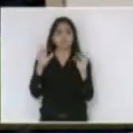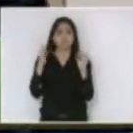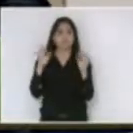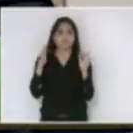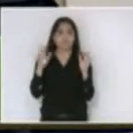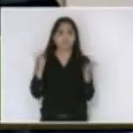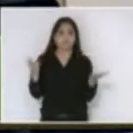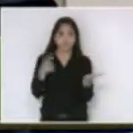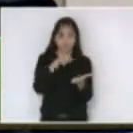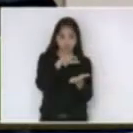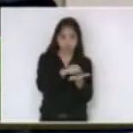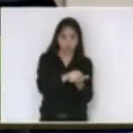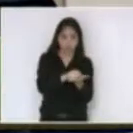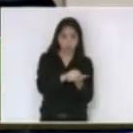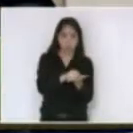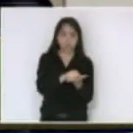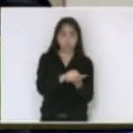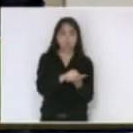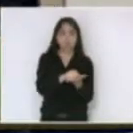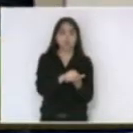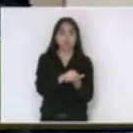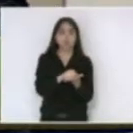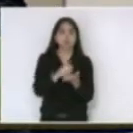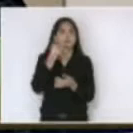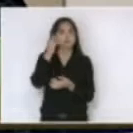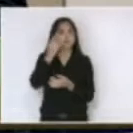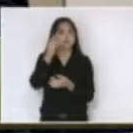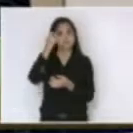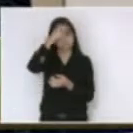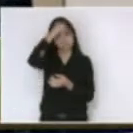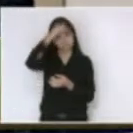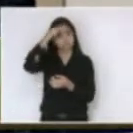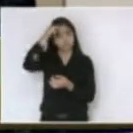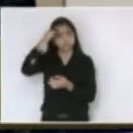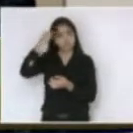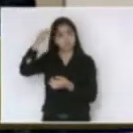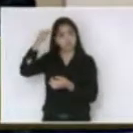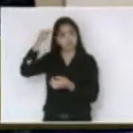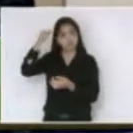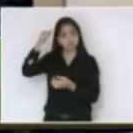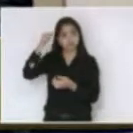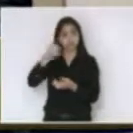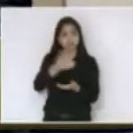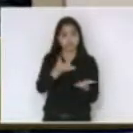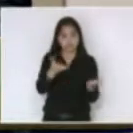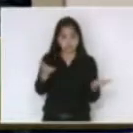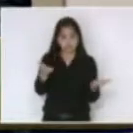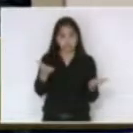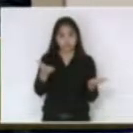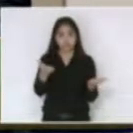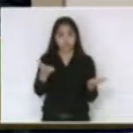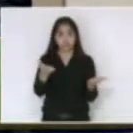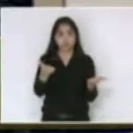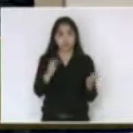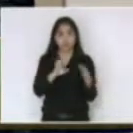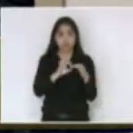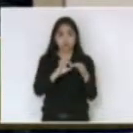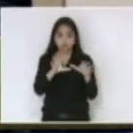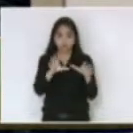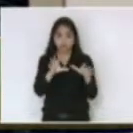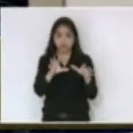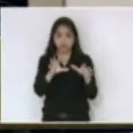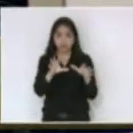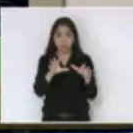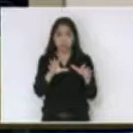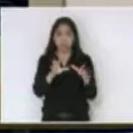inscrito para falar o líder do governo deputado Arsid Matos se assim conceder ao líder da bancada